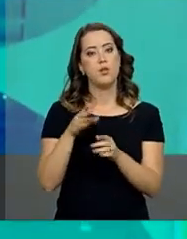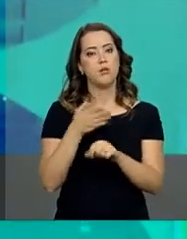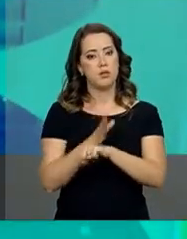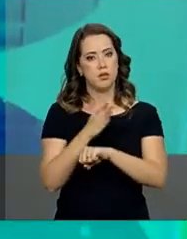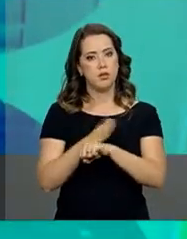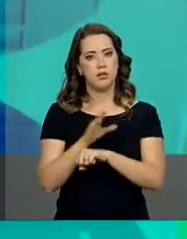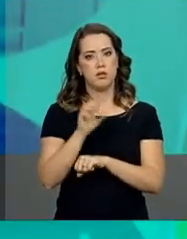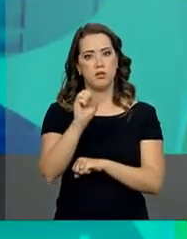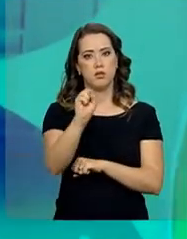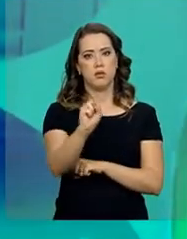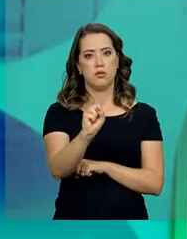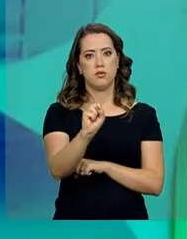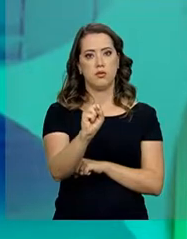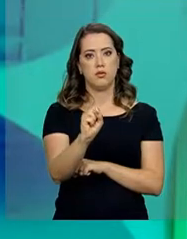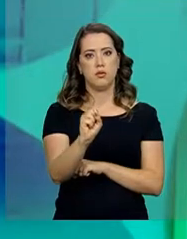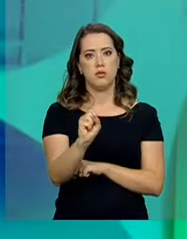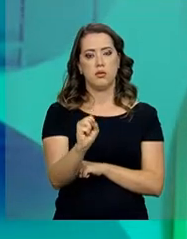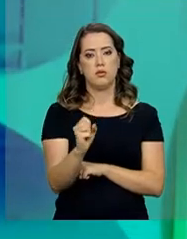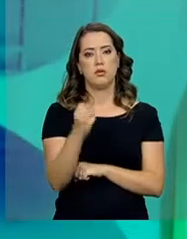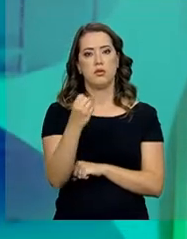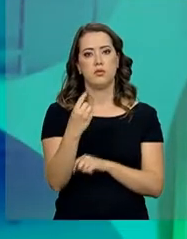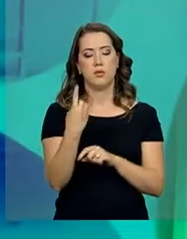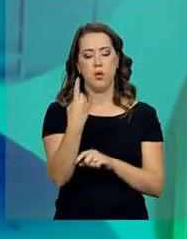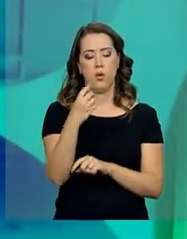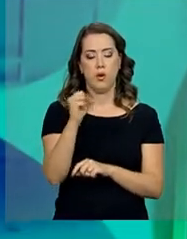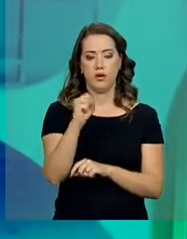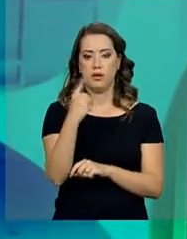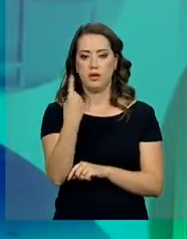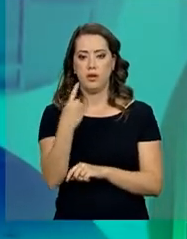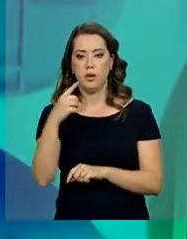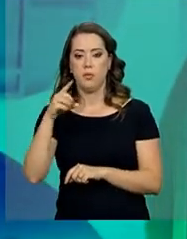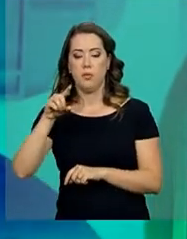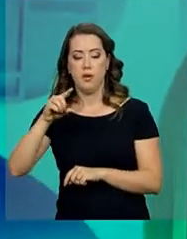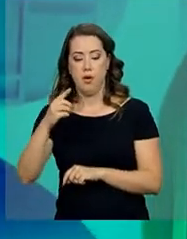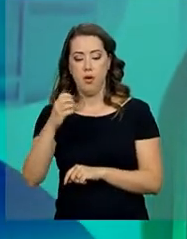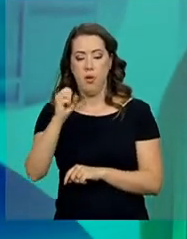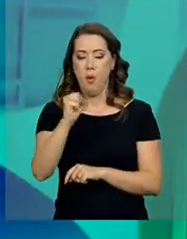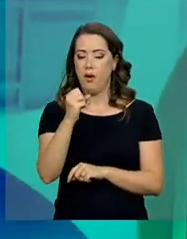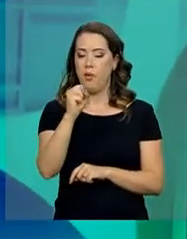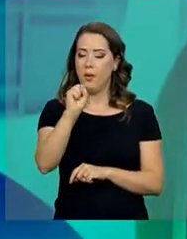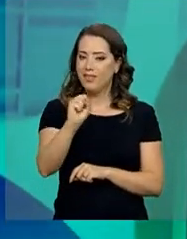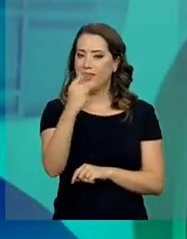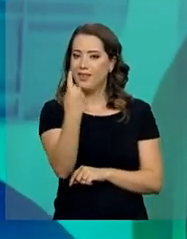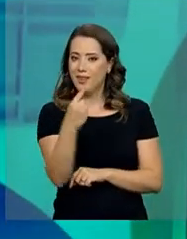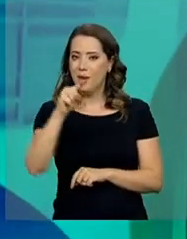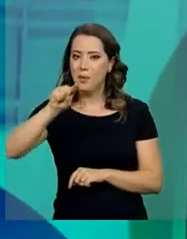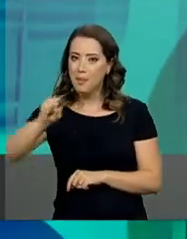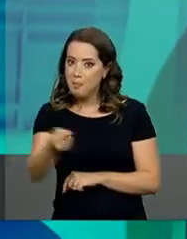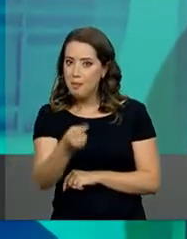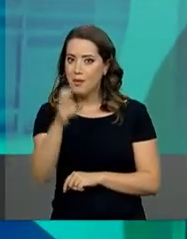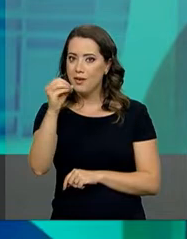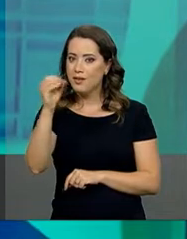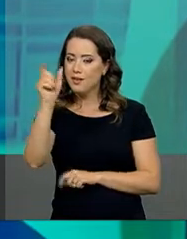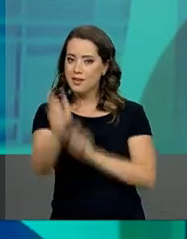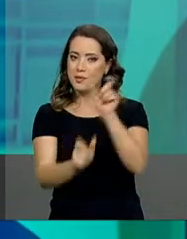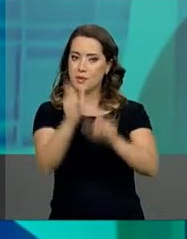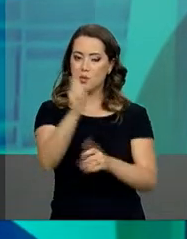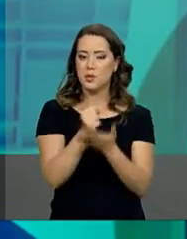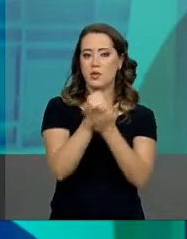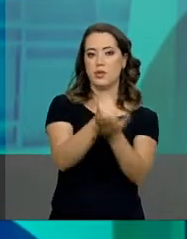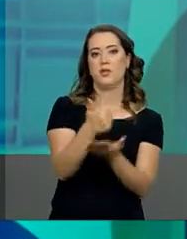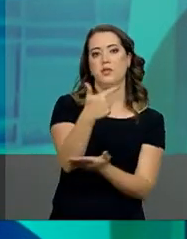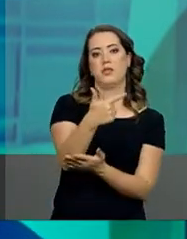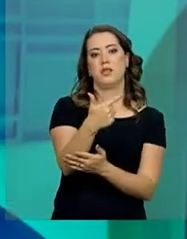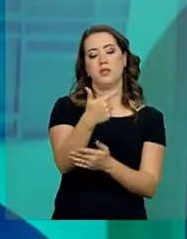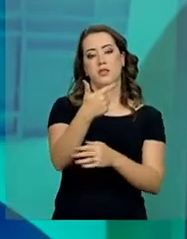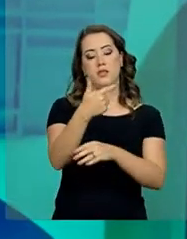mil e 500 pessoas. A plataforma de ensino à distância oferece 24 cursos divididos